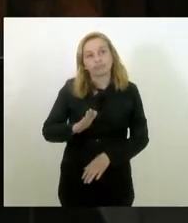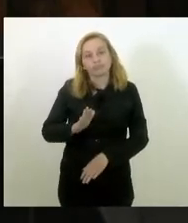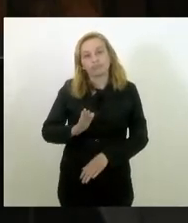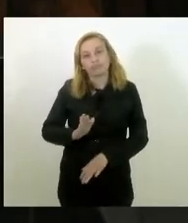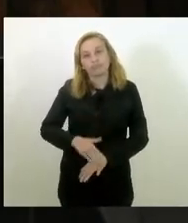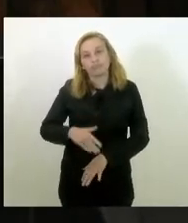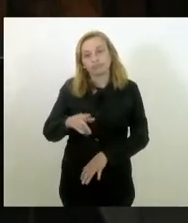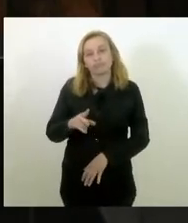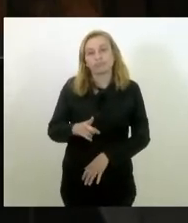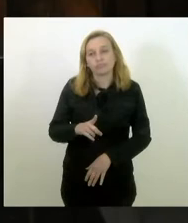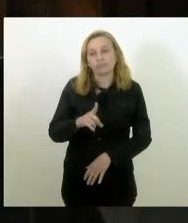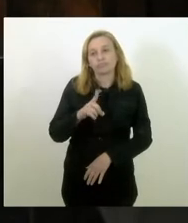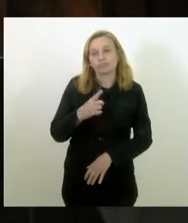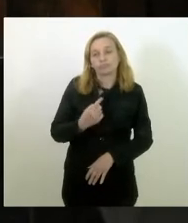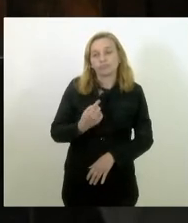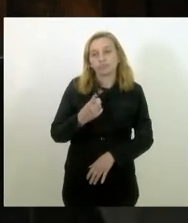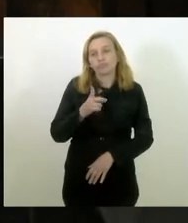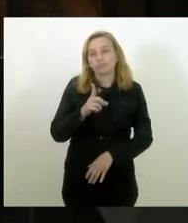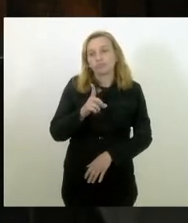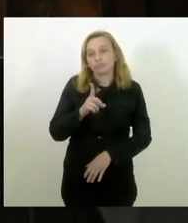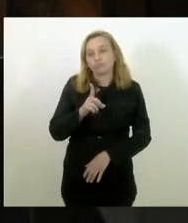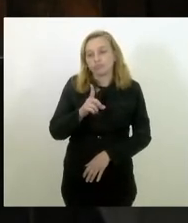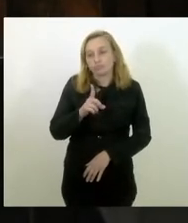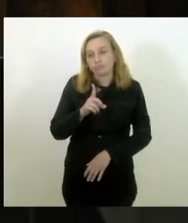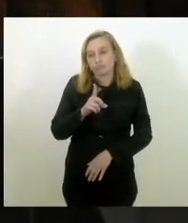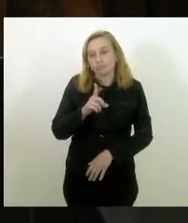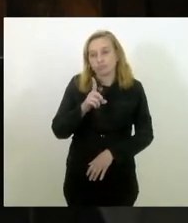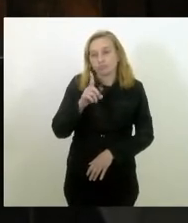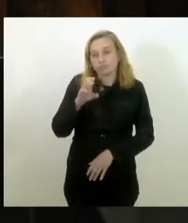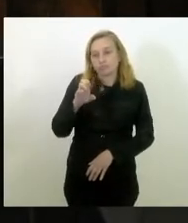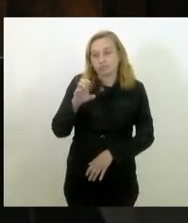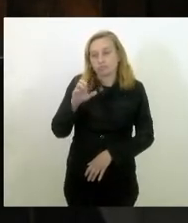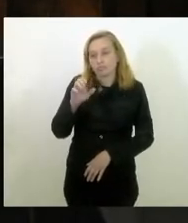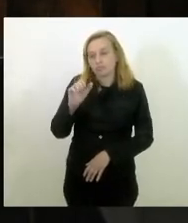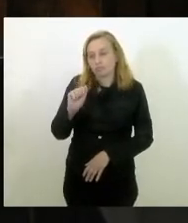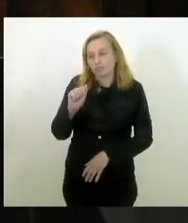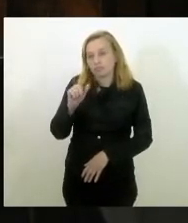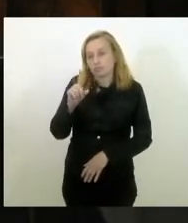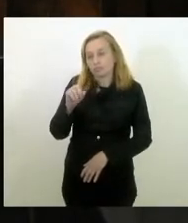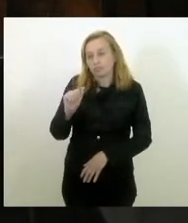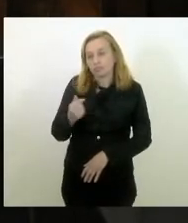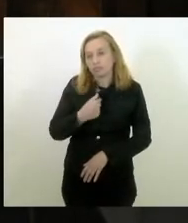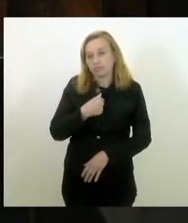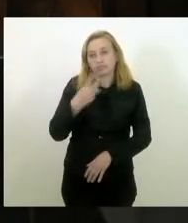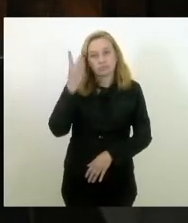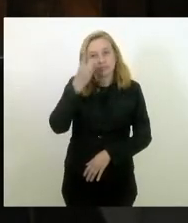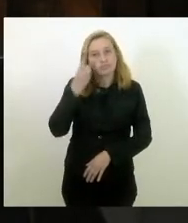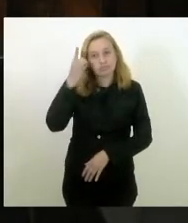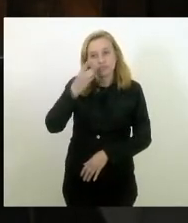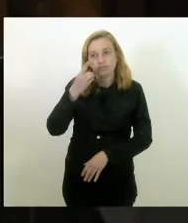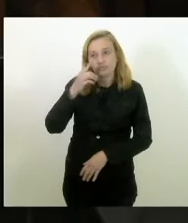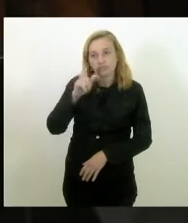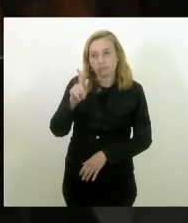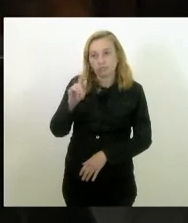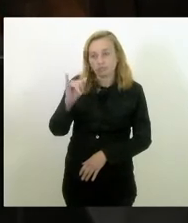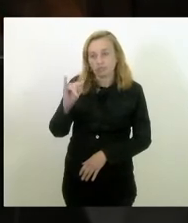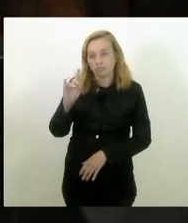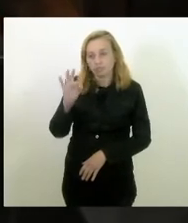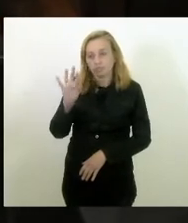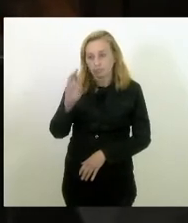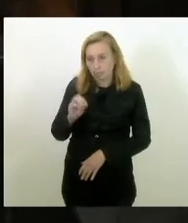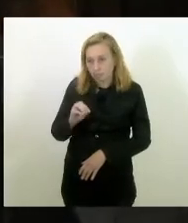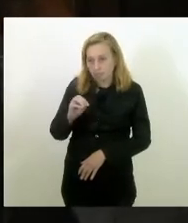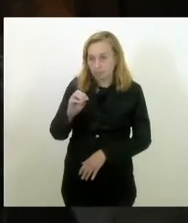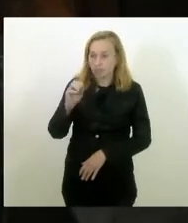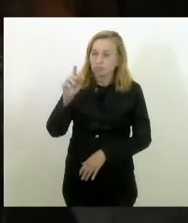atrás, eu e o deputado Gilberto Palmares, do